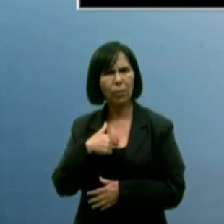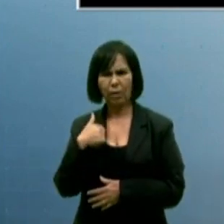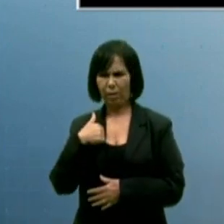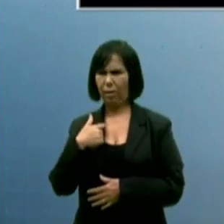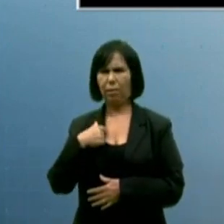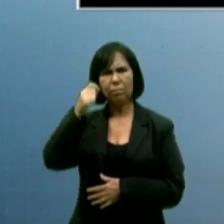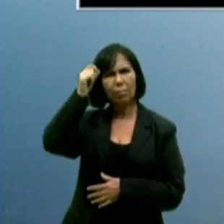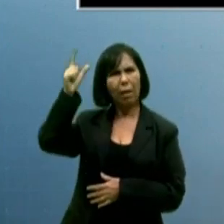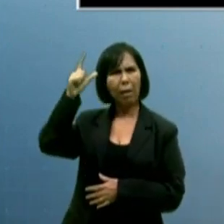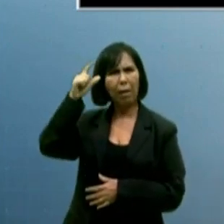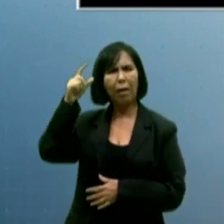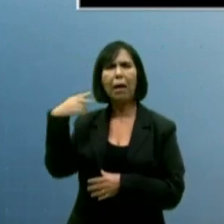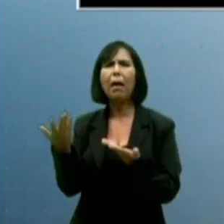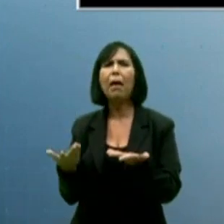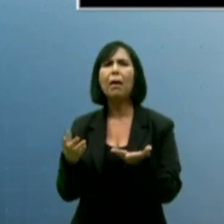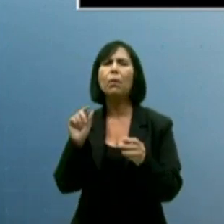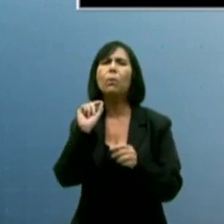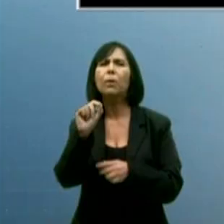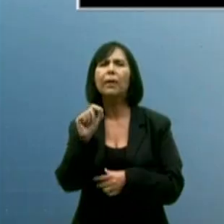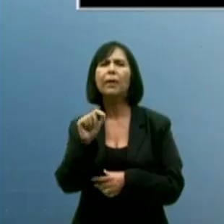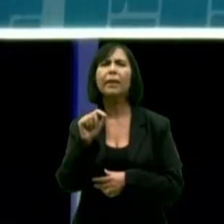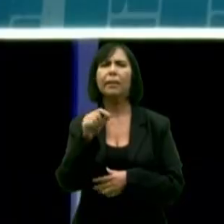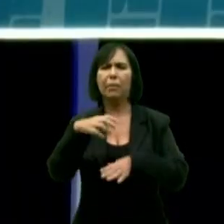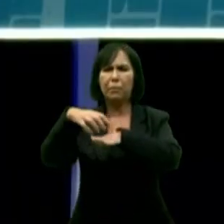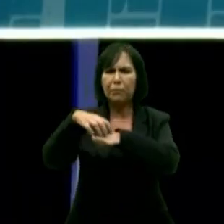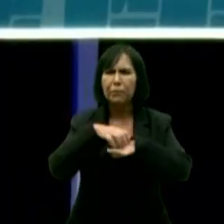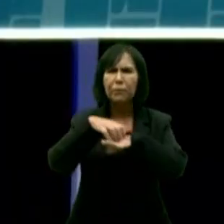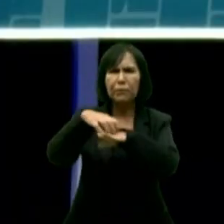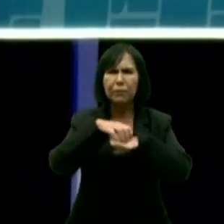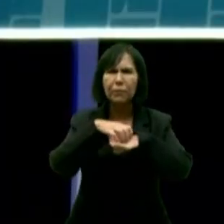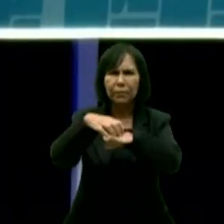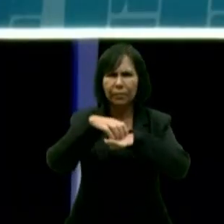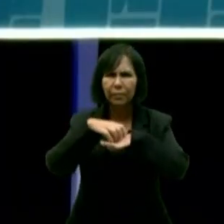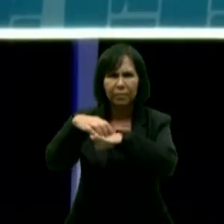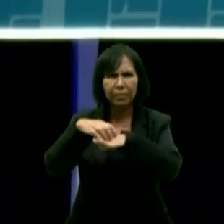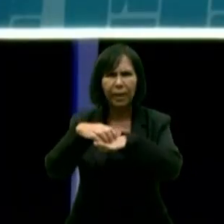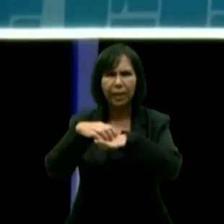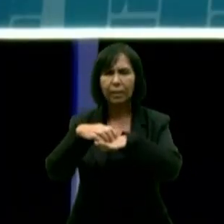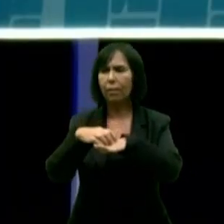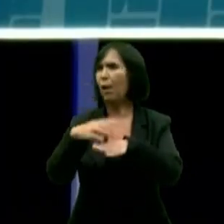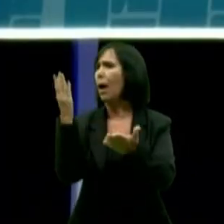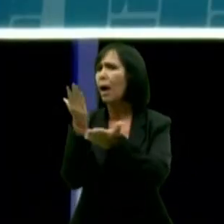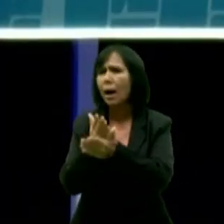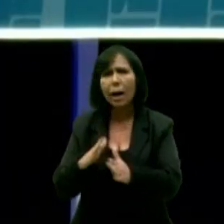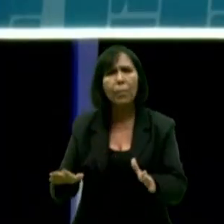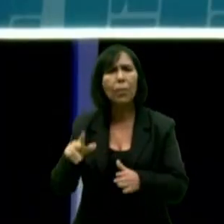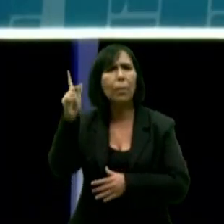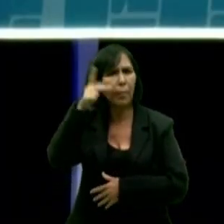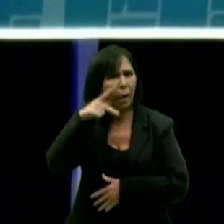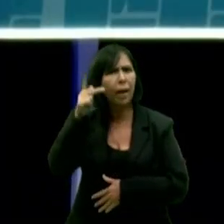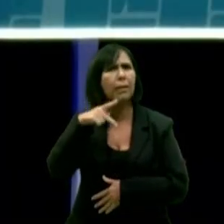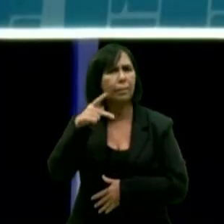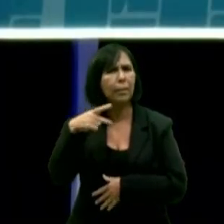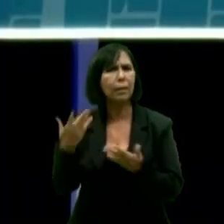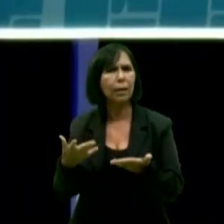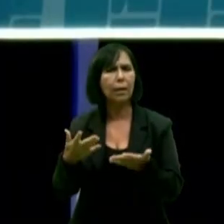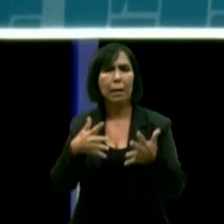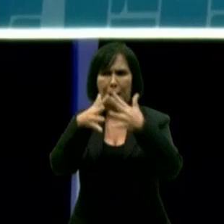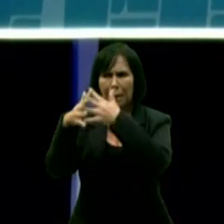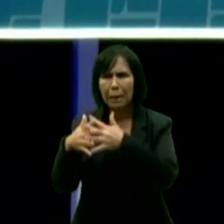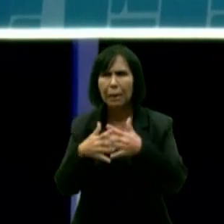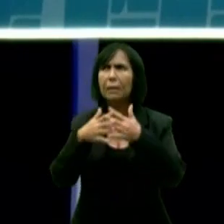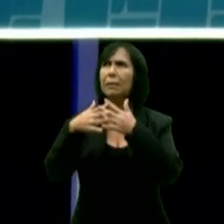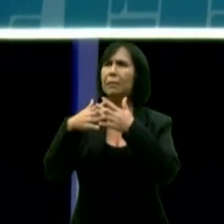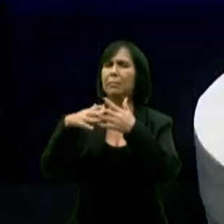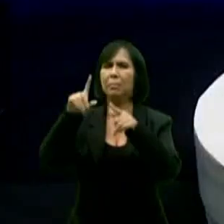nós estamos acabando com o fundo. O ICM frete acabou na Paraíba, acabou na Paraíba. Vamos colocar as coisas como verdadeiramente elas